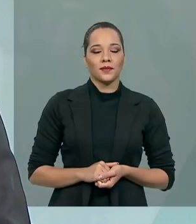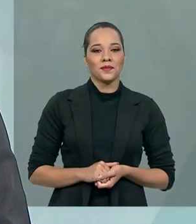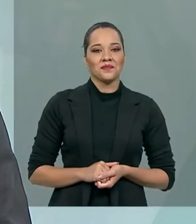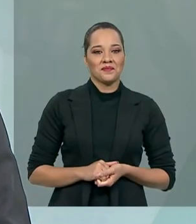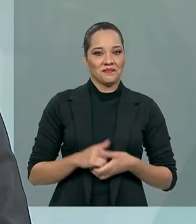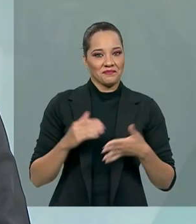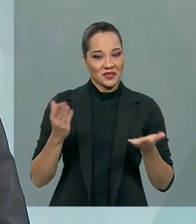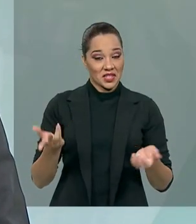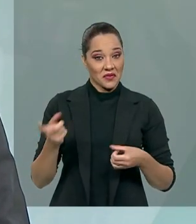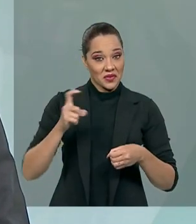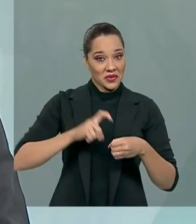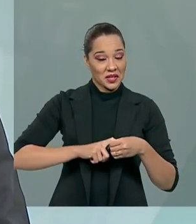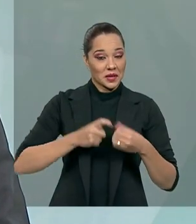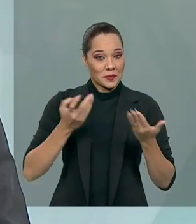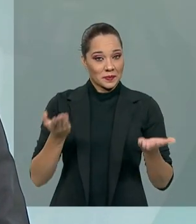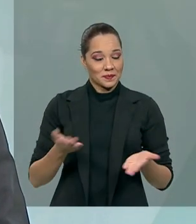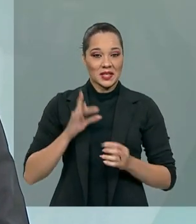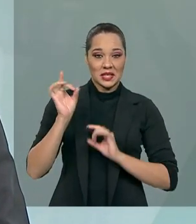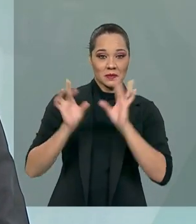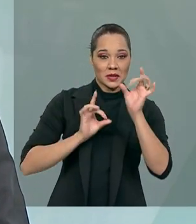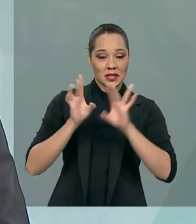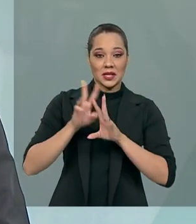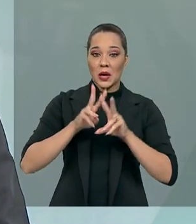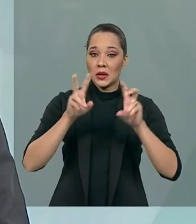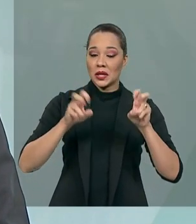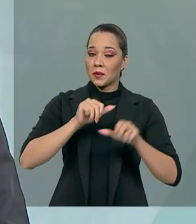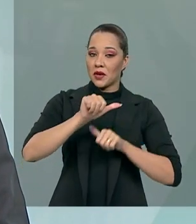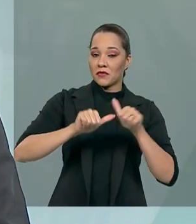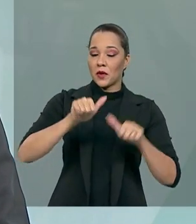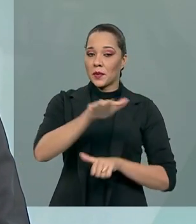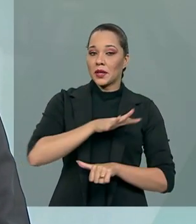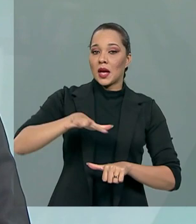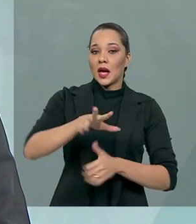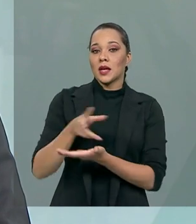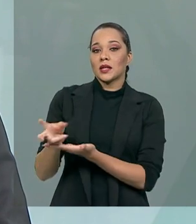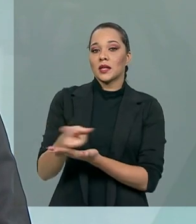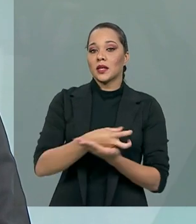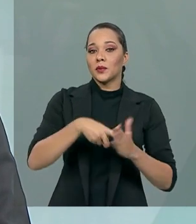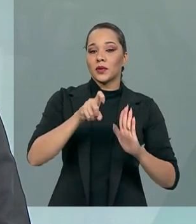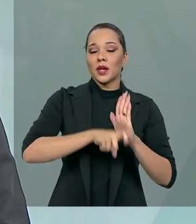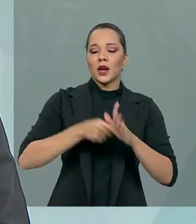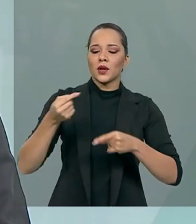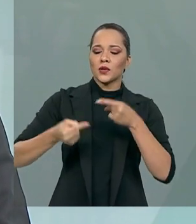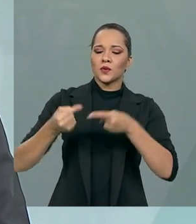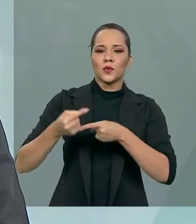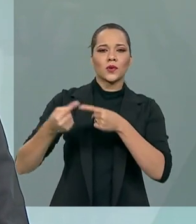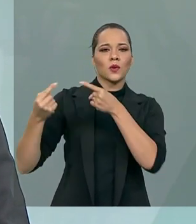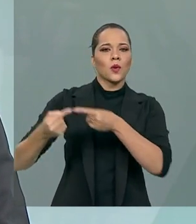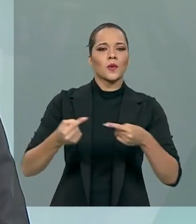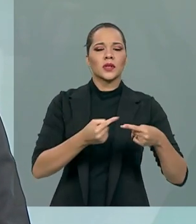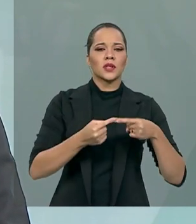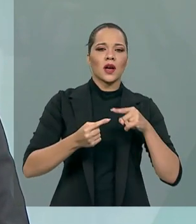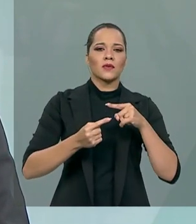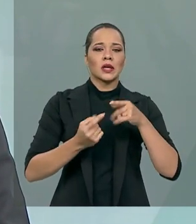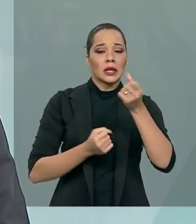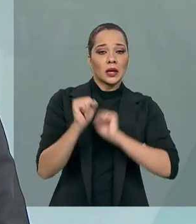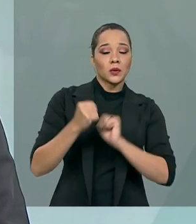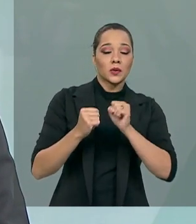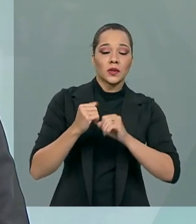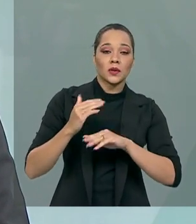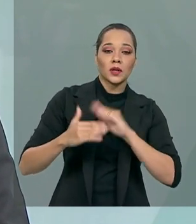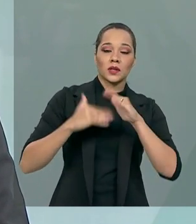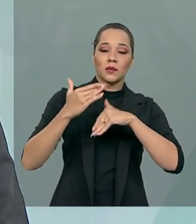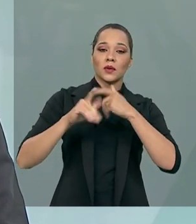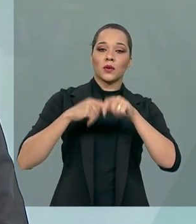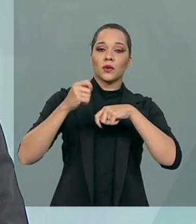Estamos de volta com o Brasil em pauta especial, reforma tributária que discute a competitividade da indústria e o crescimento econômico